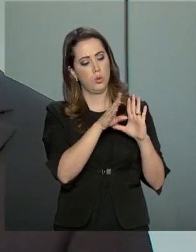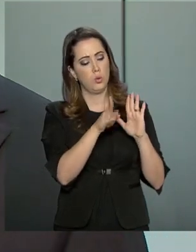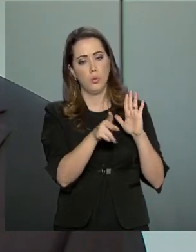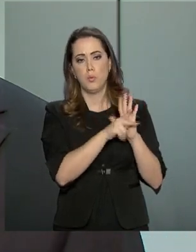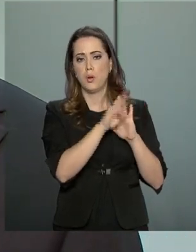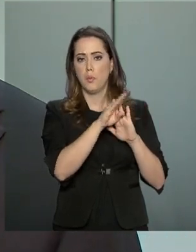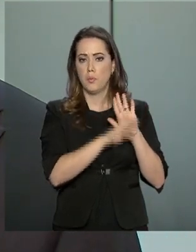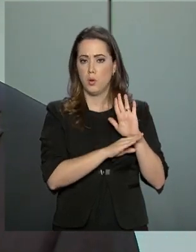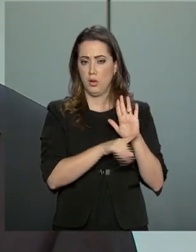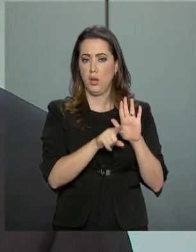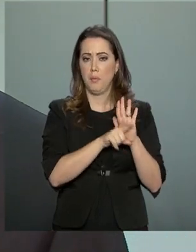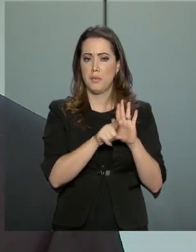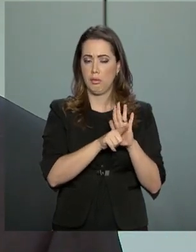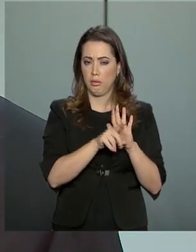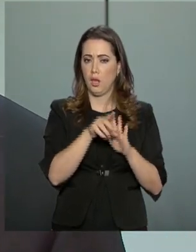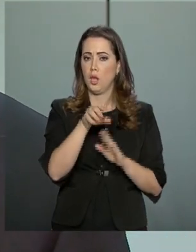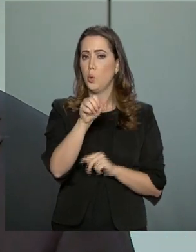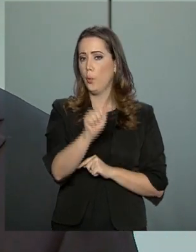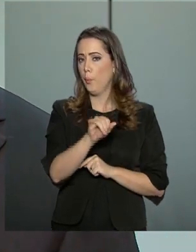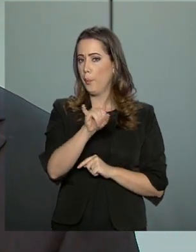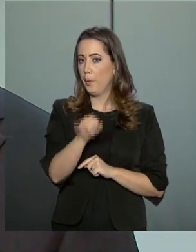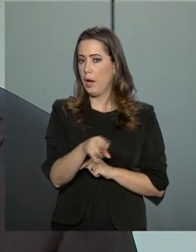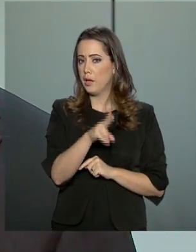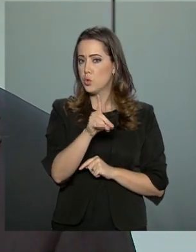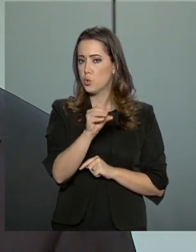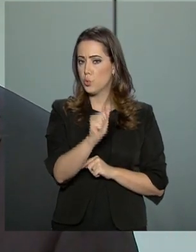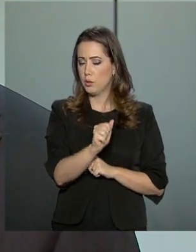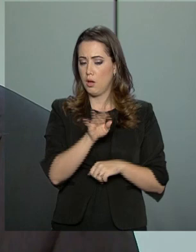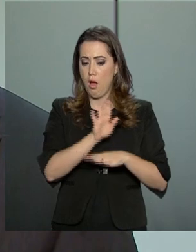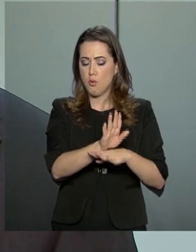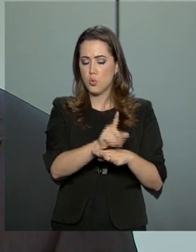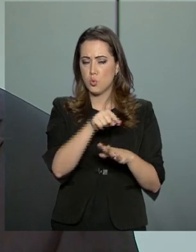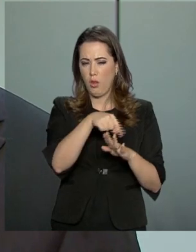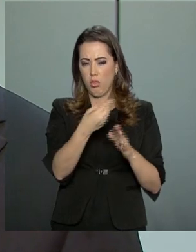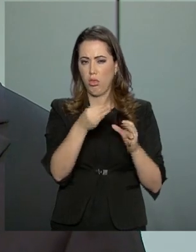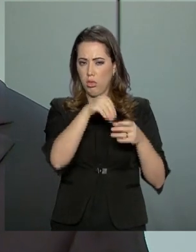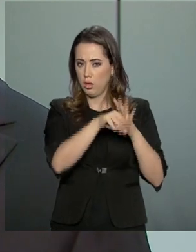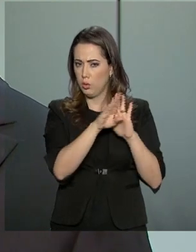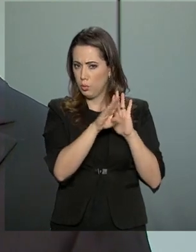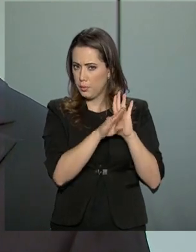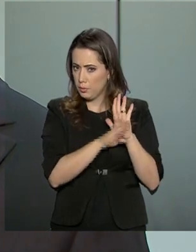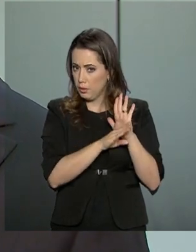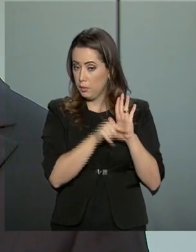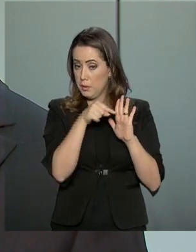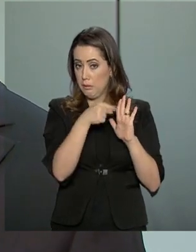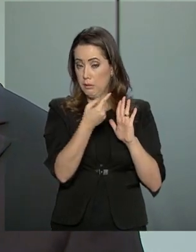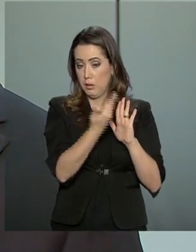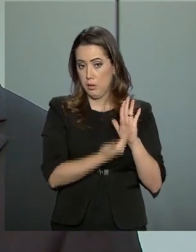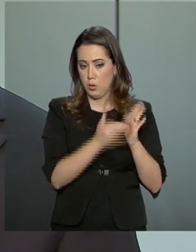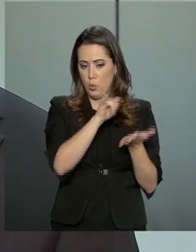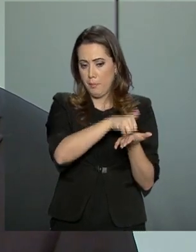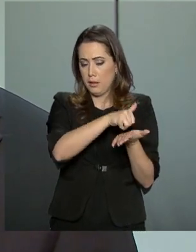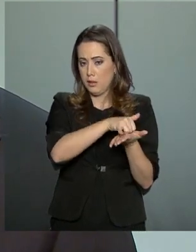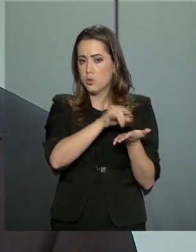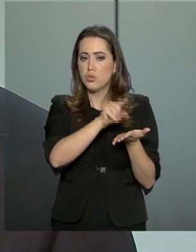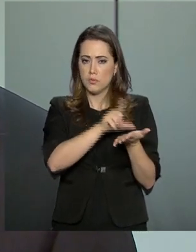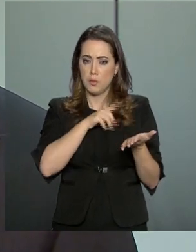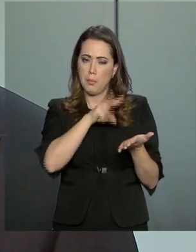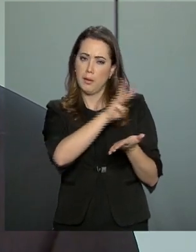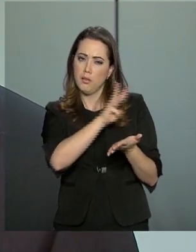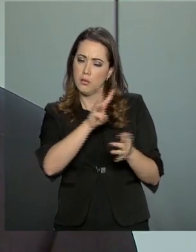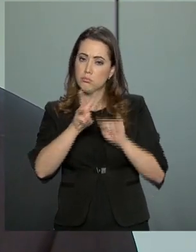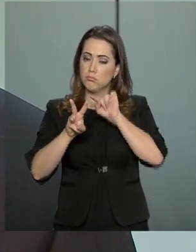Ele tem uma ajuda no programa que esclarece esse preenchimento. Ele ainda tem, na página da